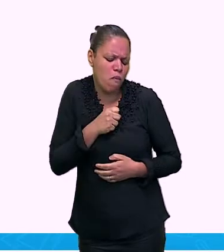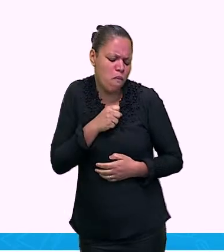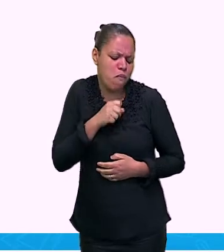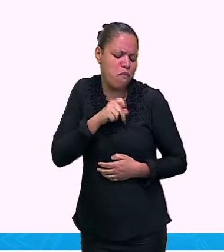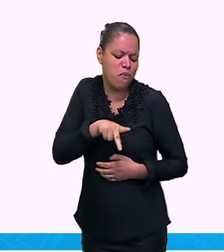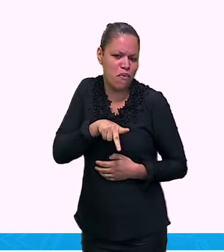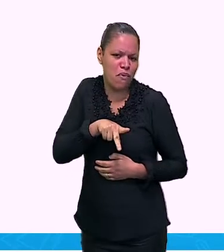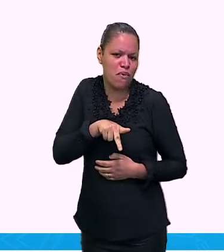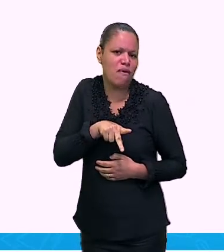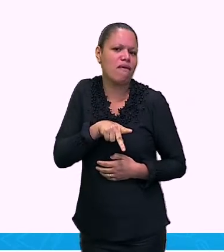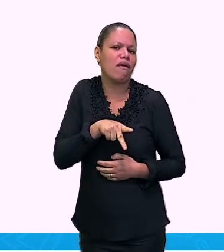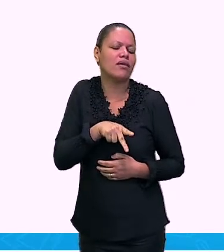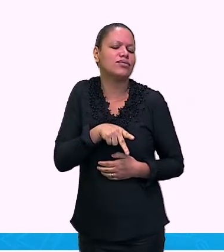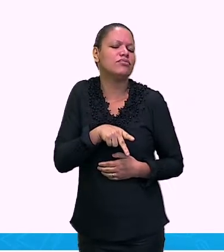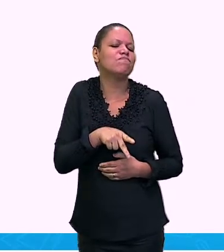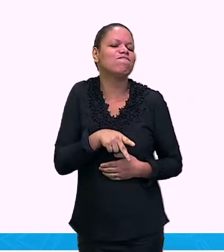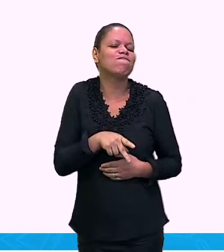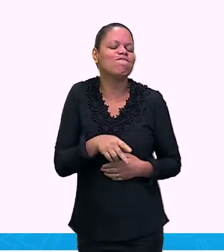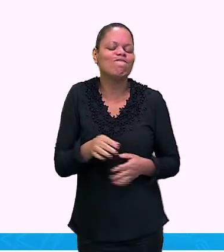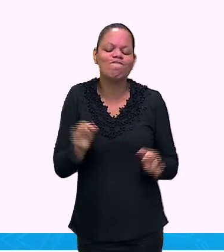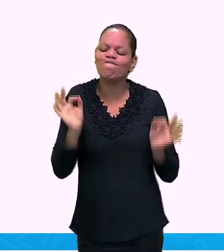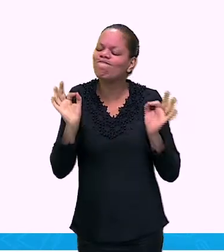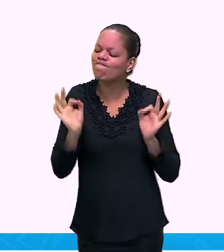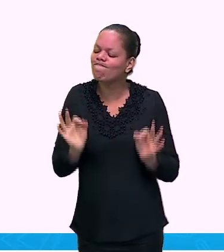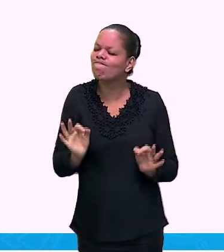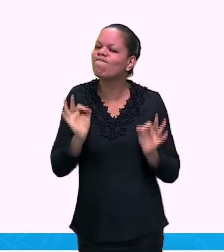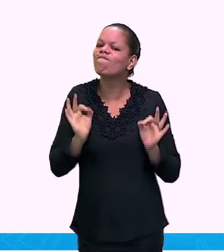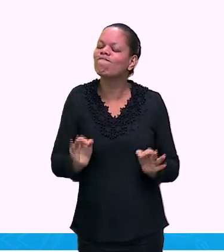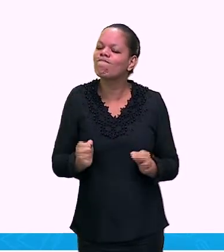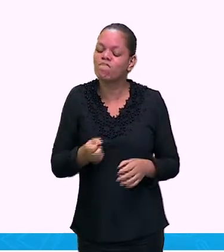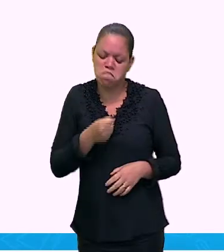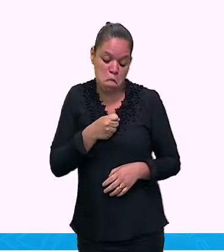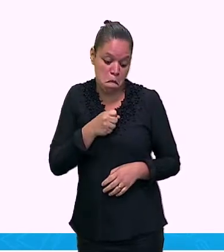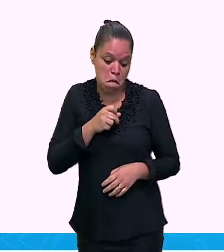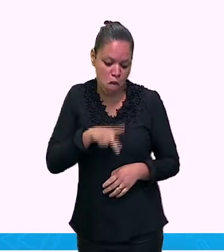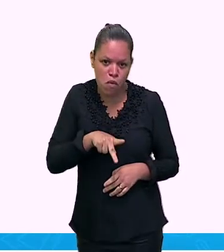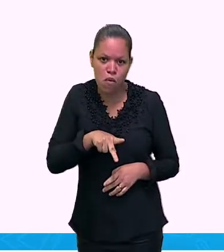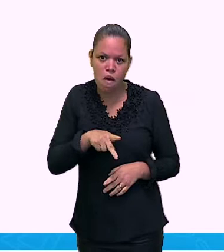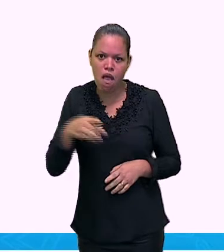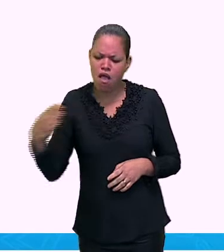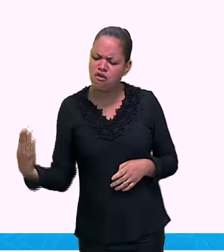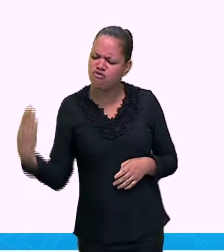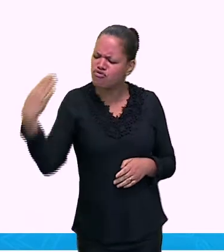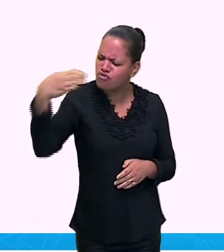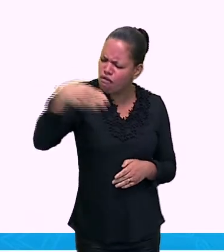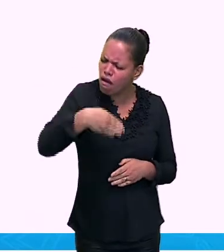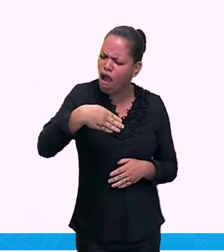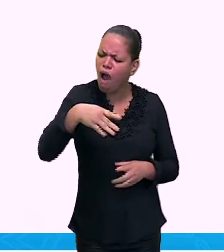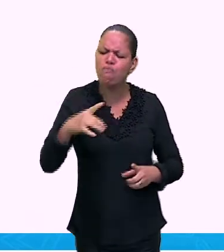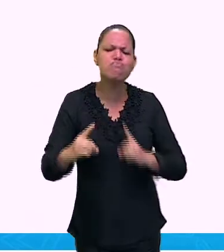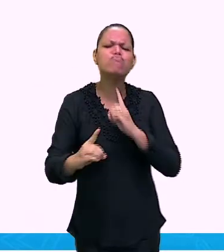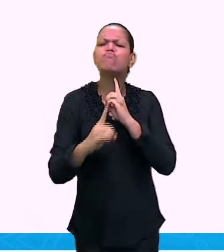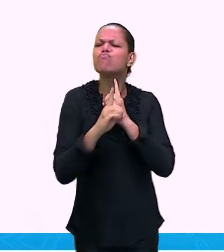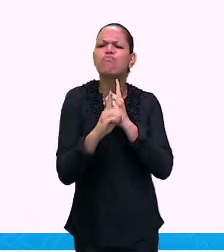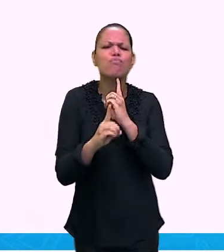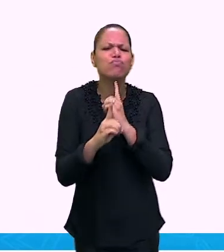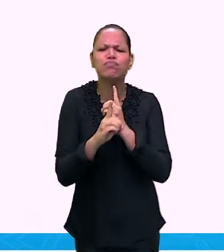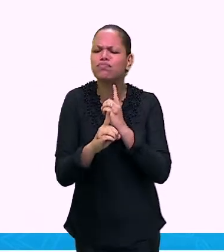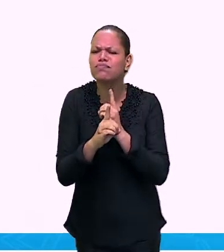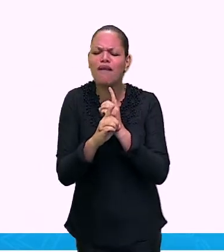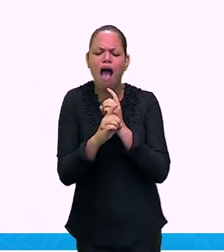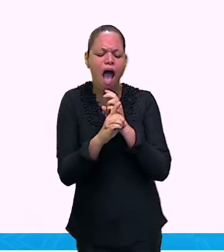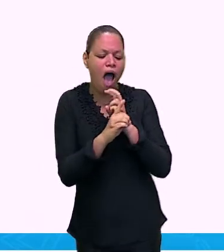Então, foram os portugueses que chegaram aqui e encontraram os indígenas vivendo